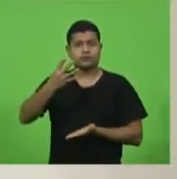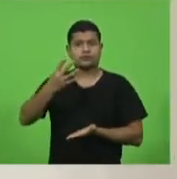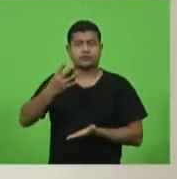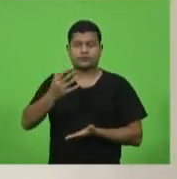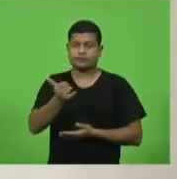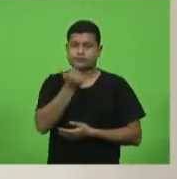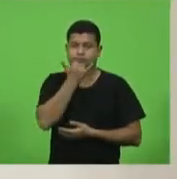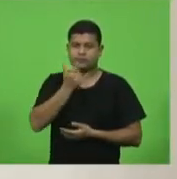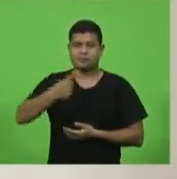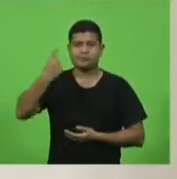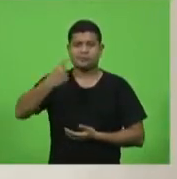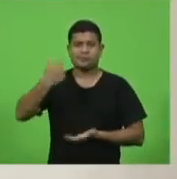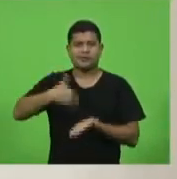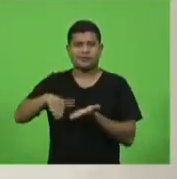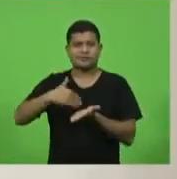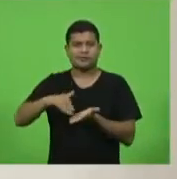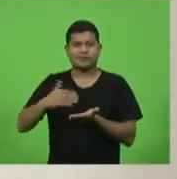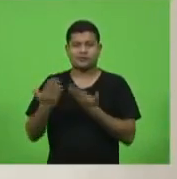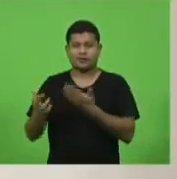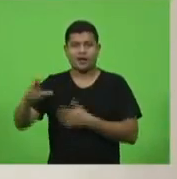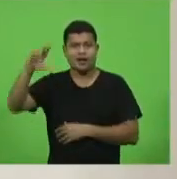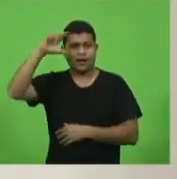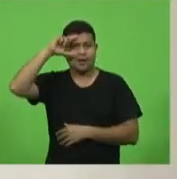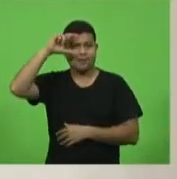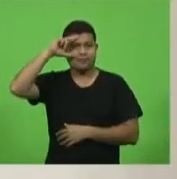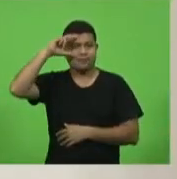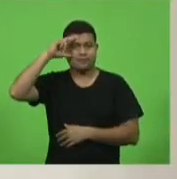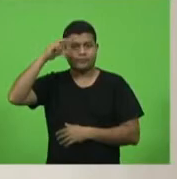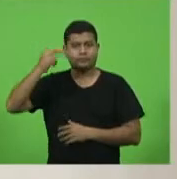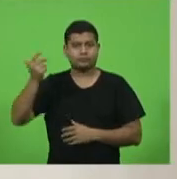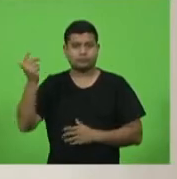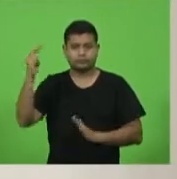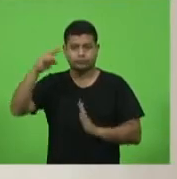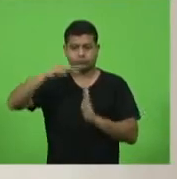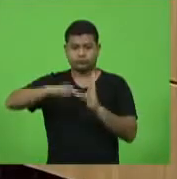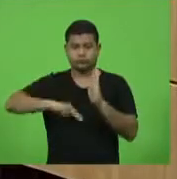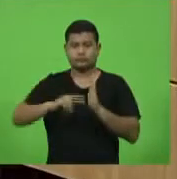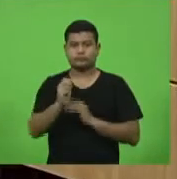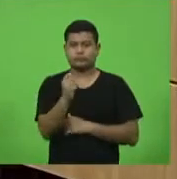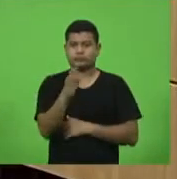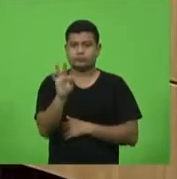secretário, deputado Alba, para que proceda a leitura da ato.